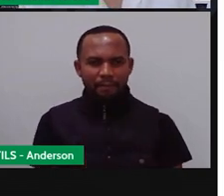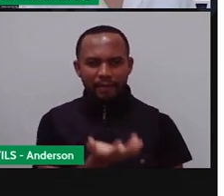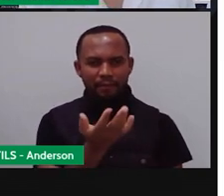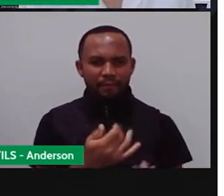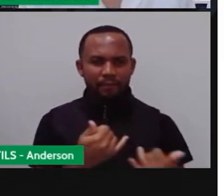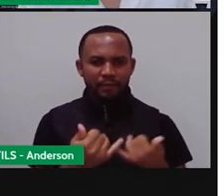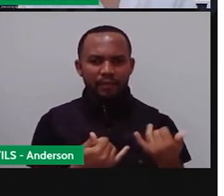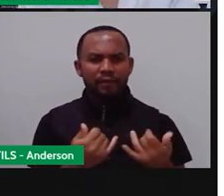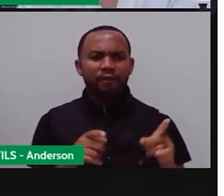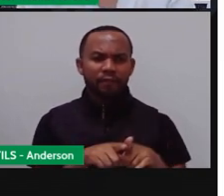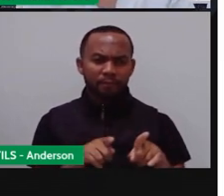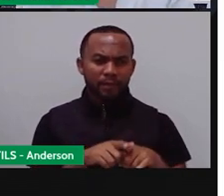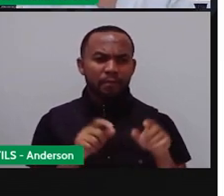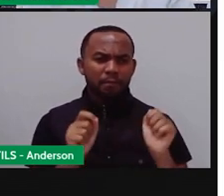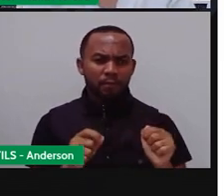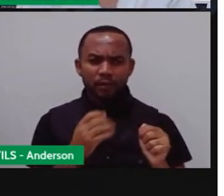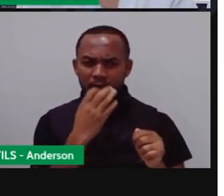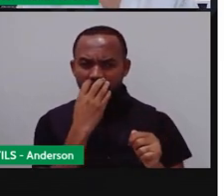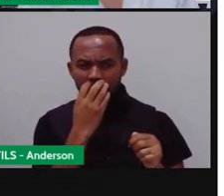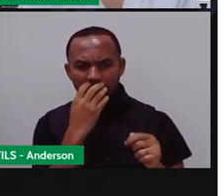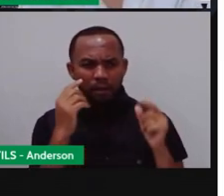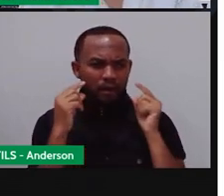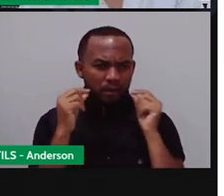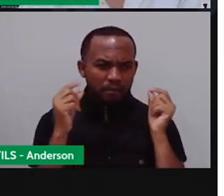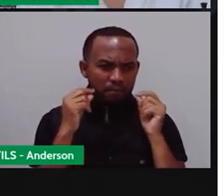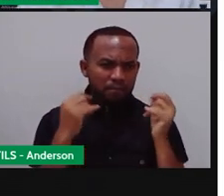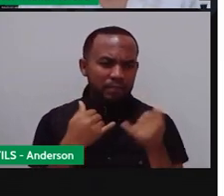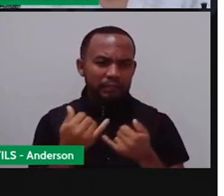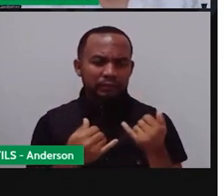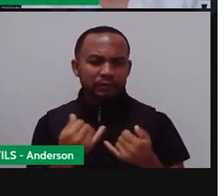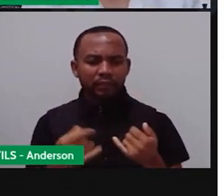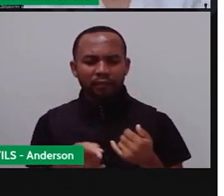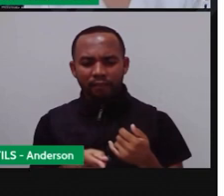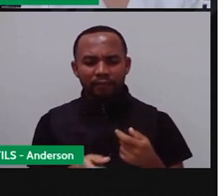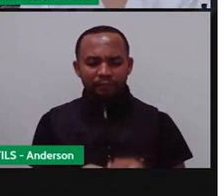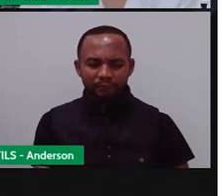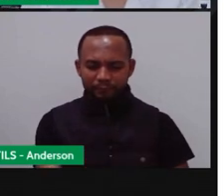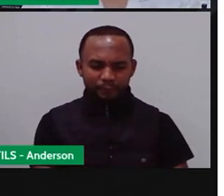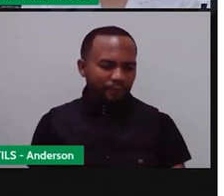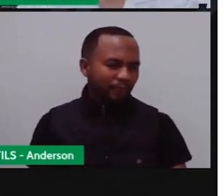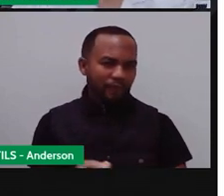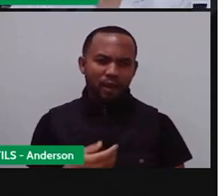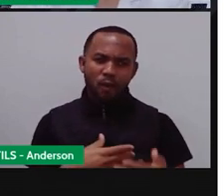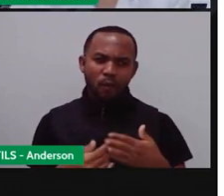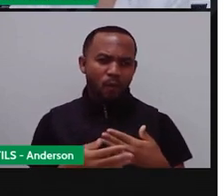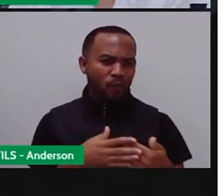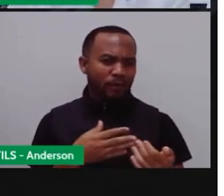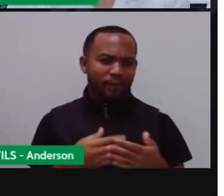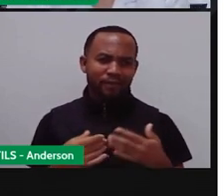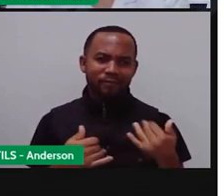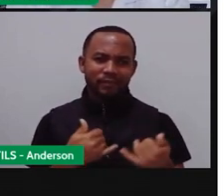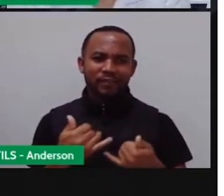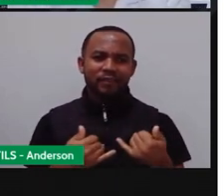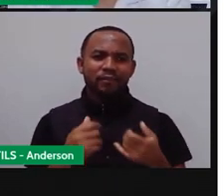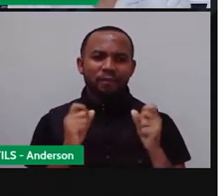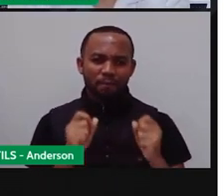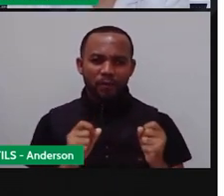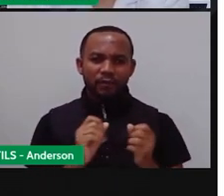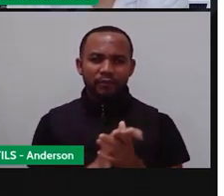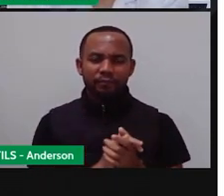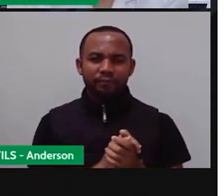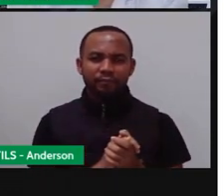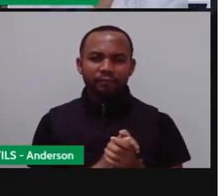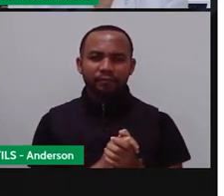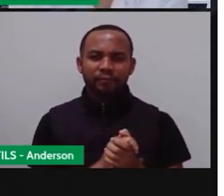brincar com o seu gatinho, brincar com o seu cachorrinho, não é isso? Brincar com o seu hamster, ver qual brinquedinho que ele vai